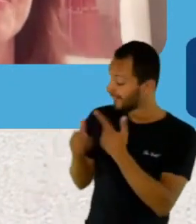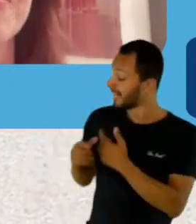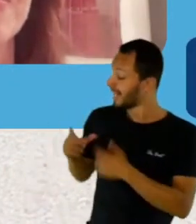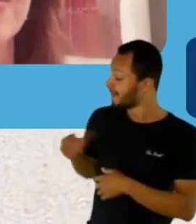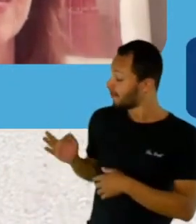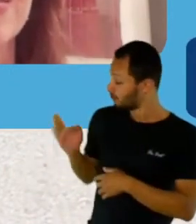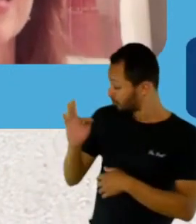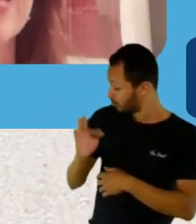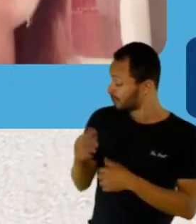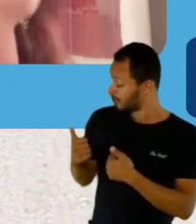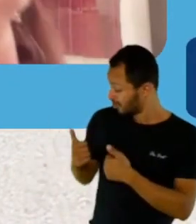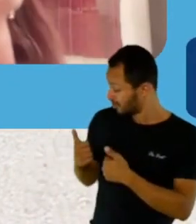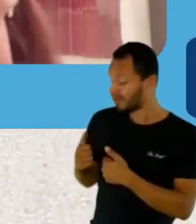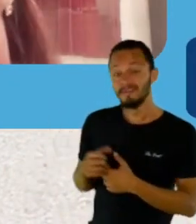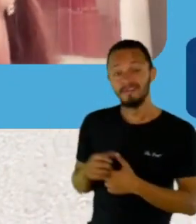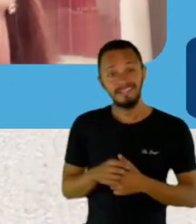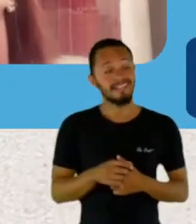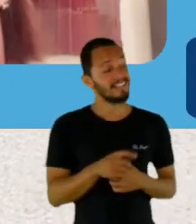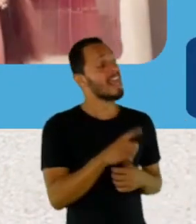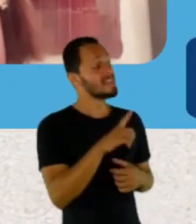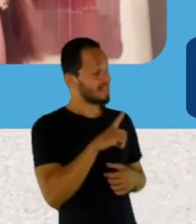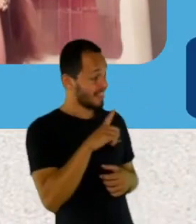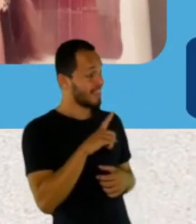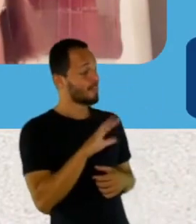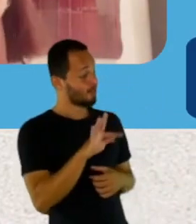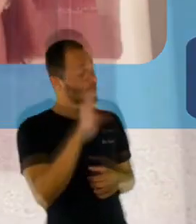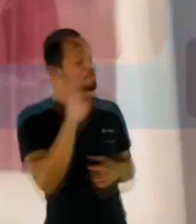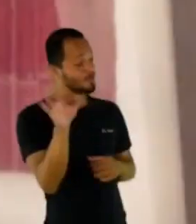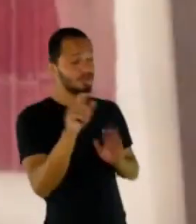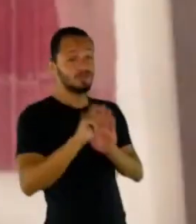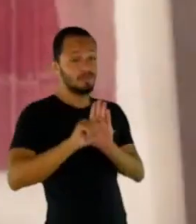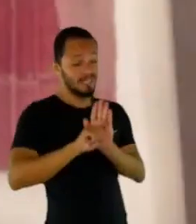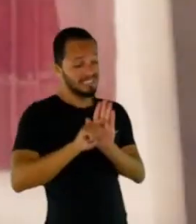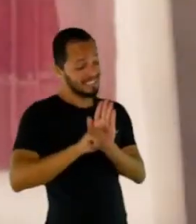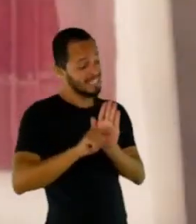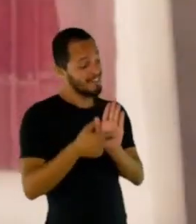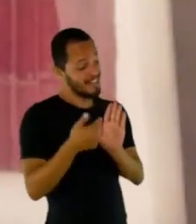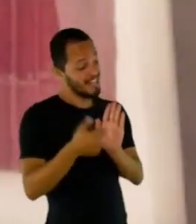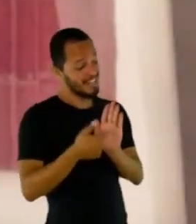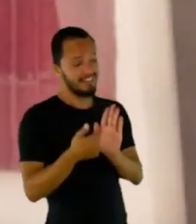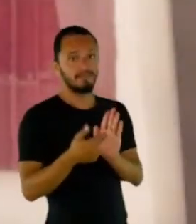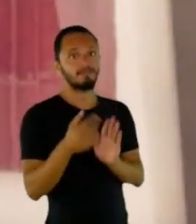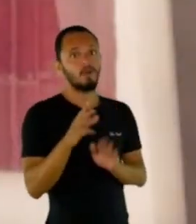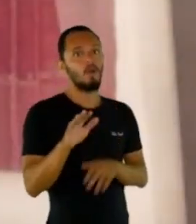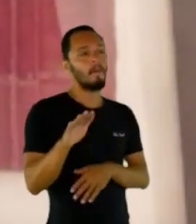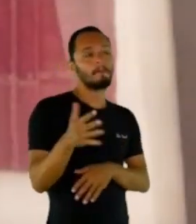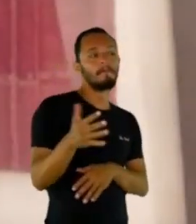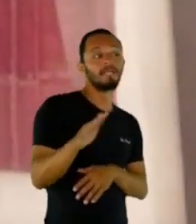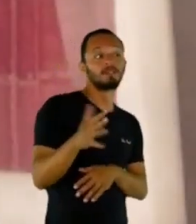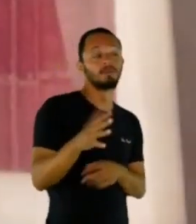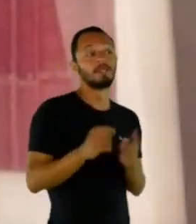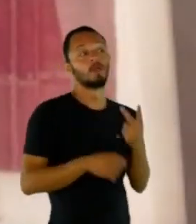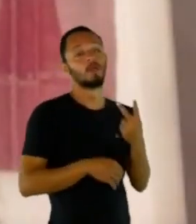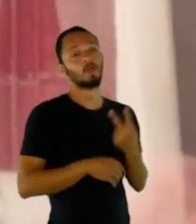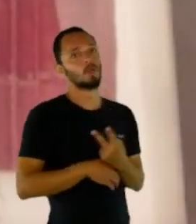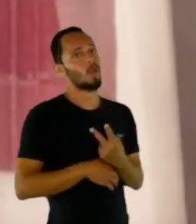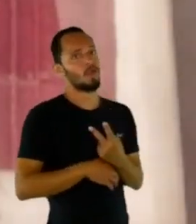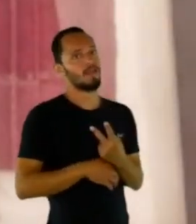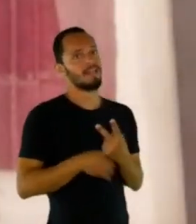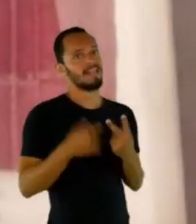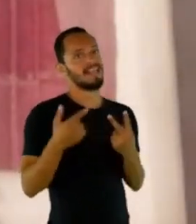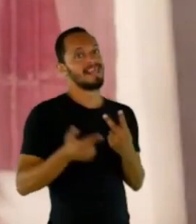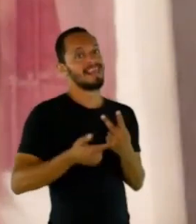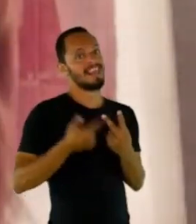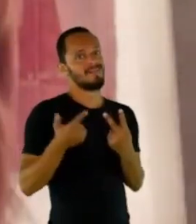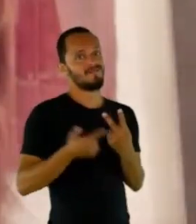futuros, então. Na verdade, eu estou querendo fazer, eu estou mais ou menos já fazendo dois livros, né? É engraçado porque já estão